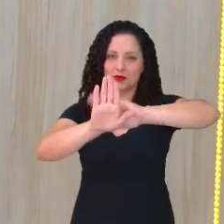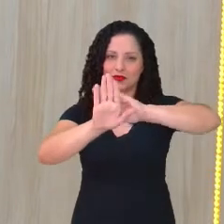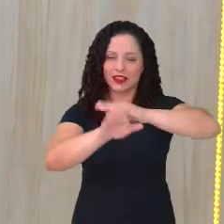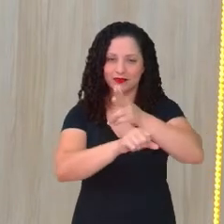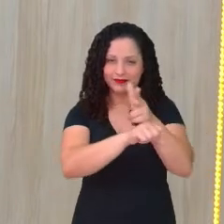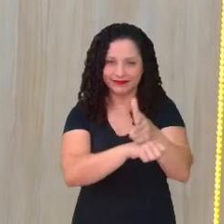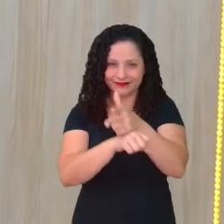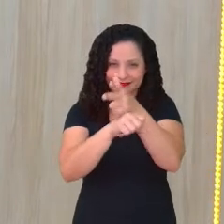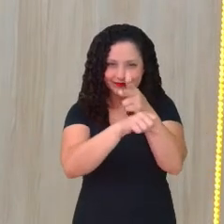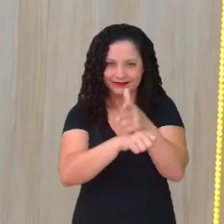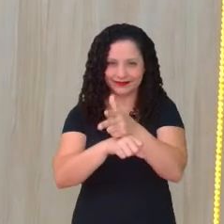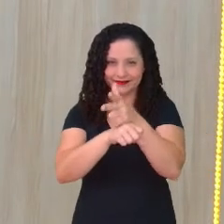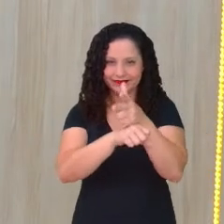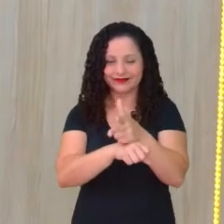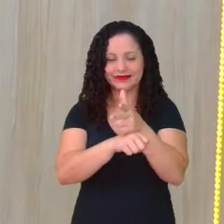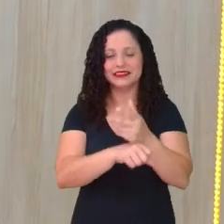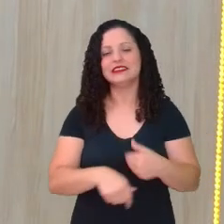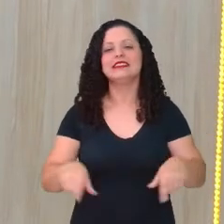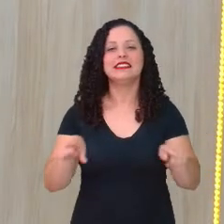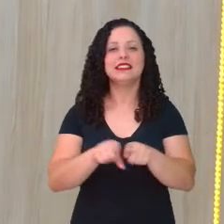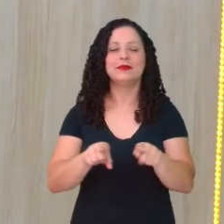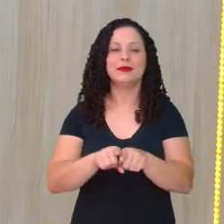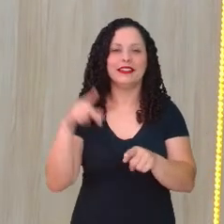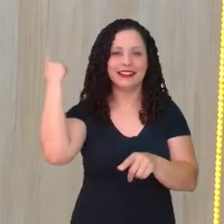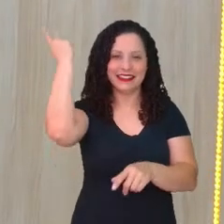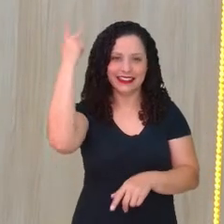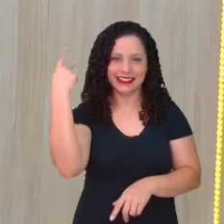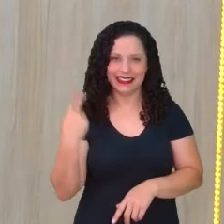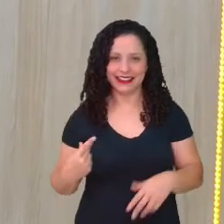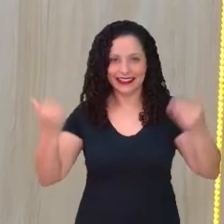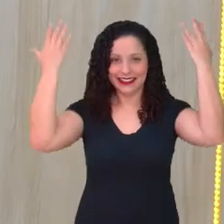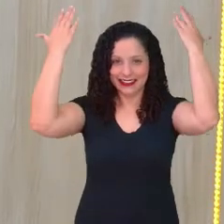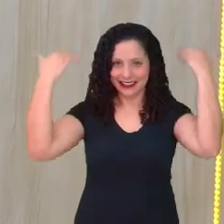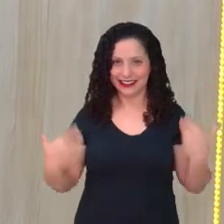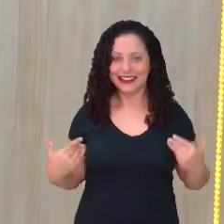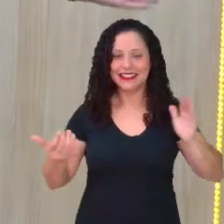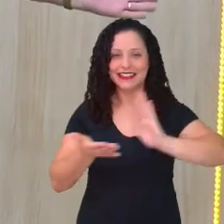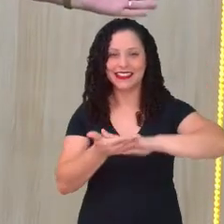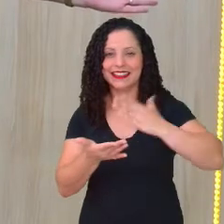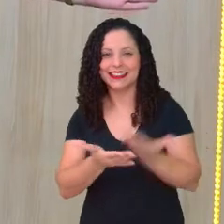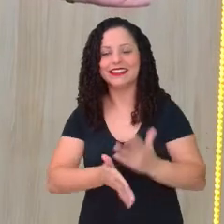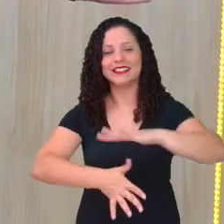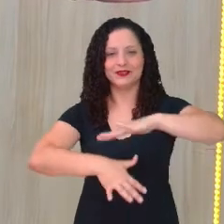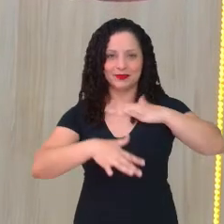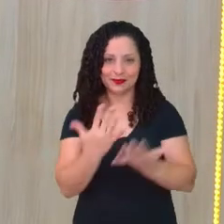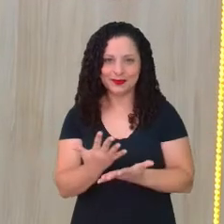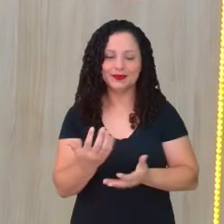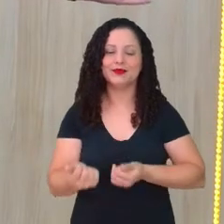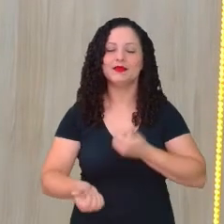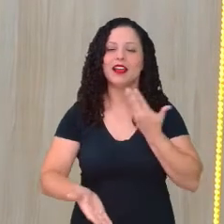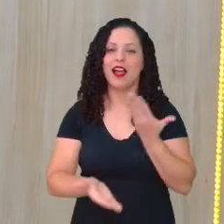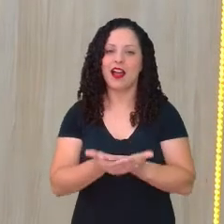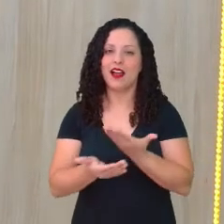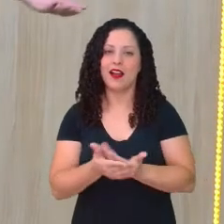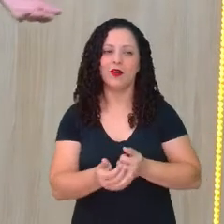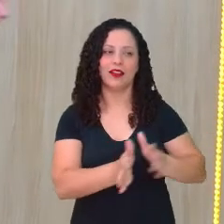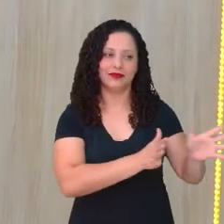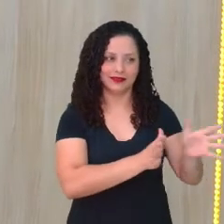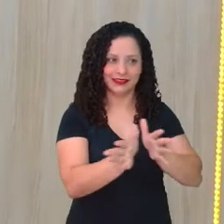trabalhando conosco. E tenho o Kézia, a nossa intérprete, que torna aí essa aula